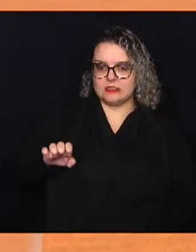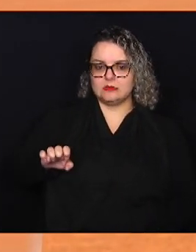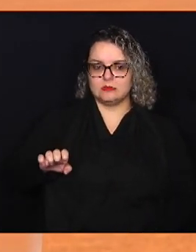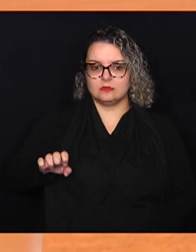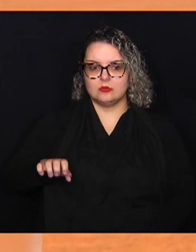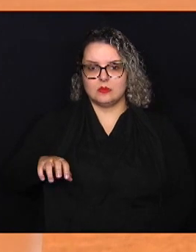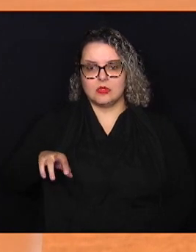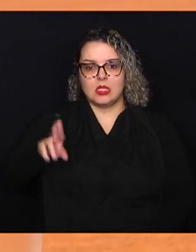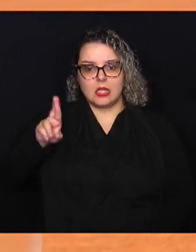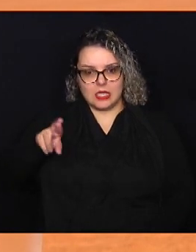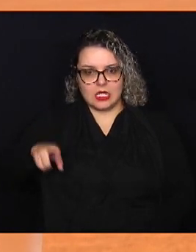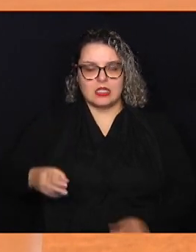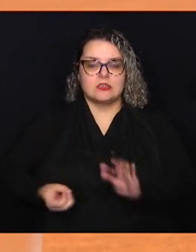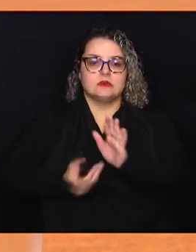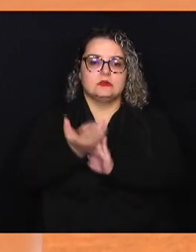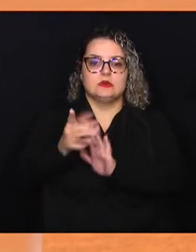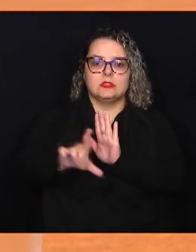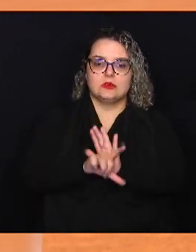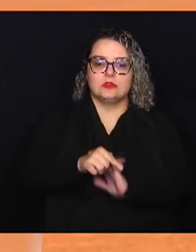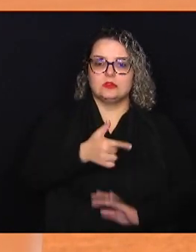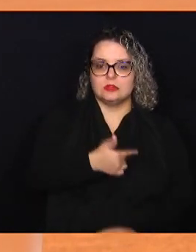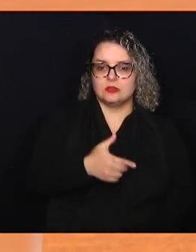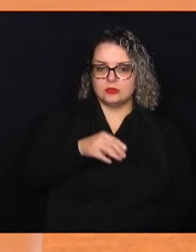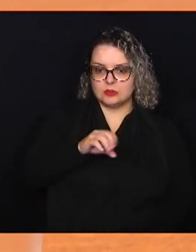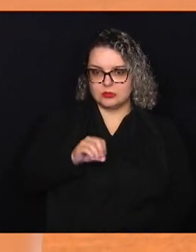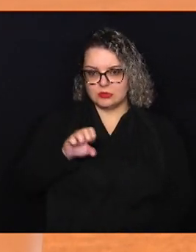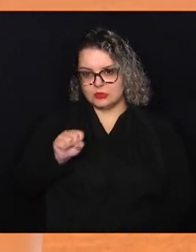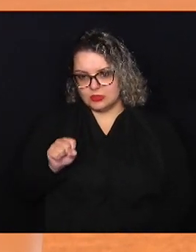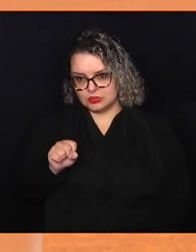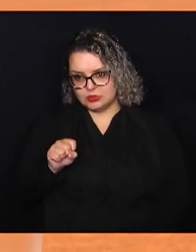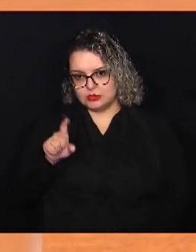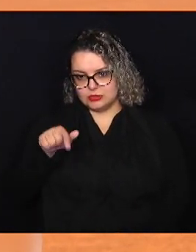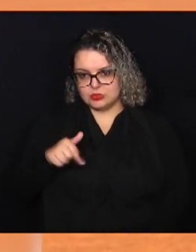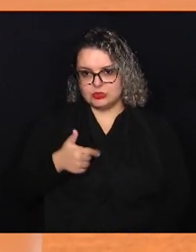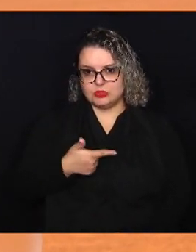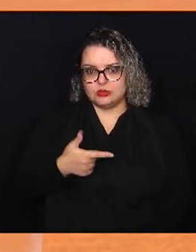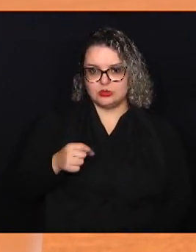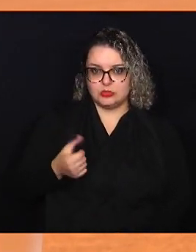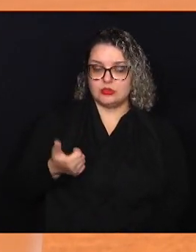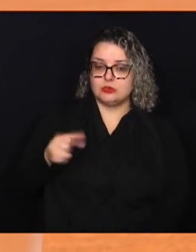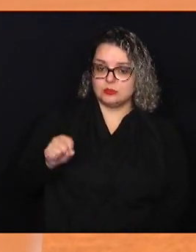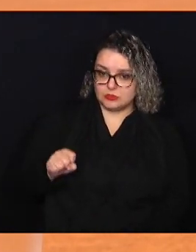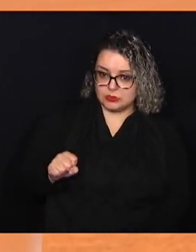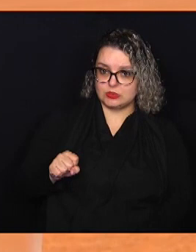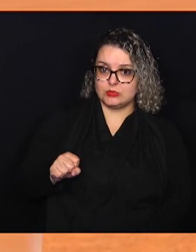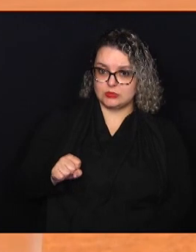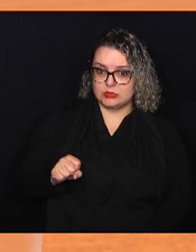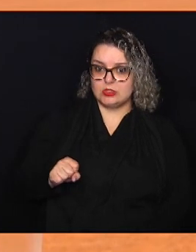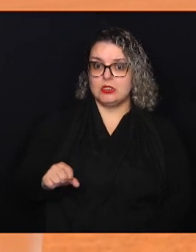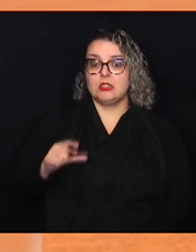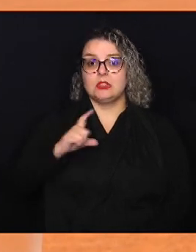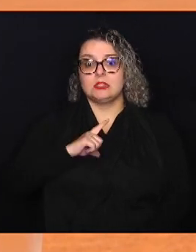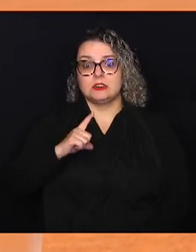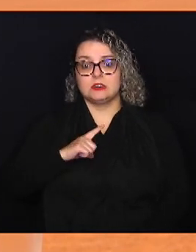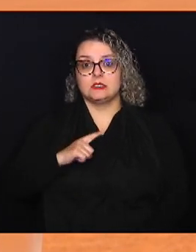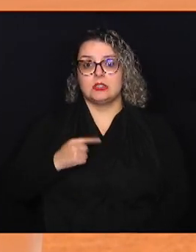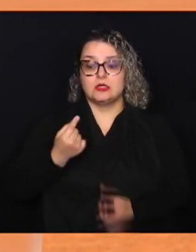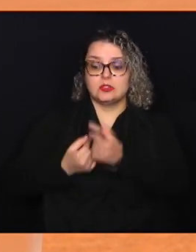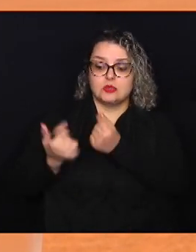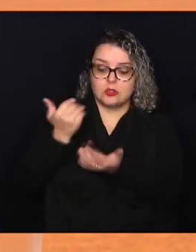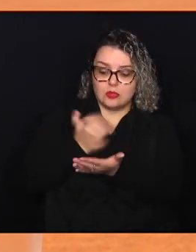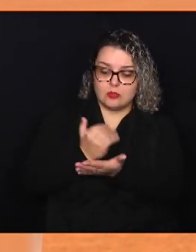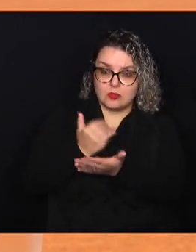criada pela Lei 208 de 2018, a qual dispõe sobre o parcelamento,